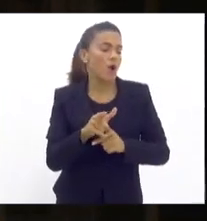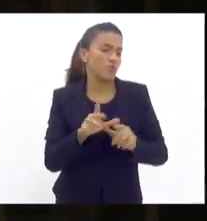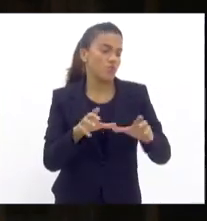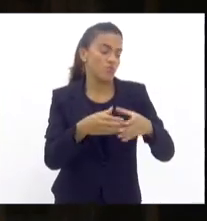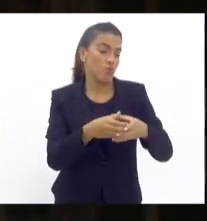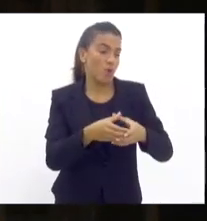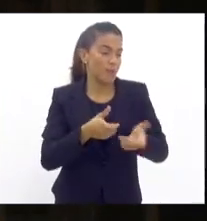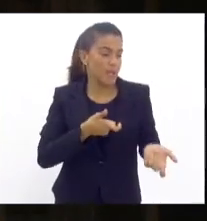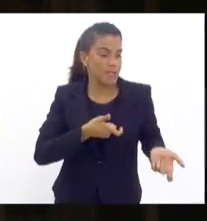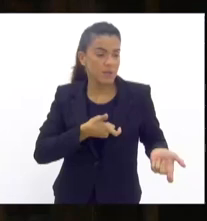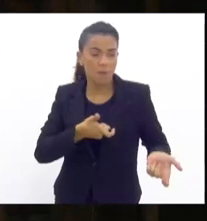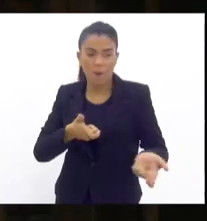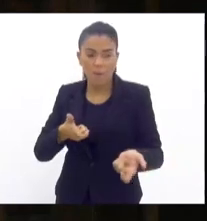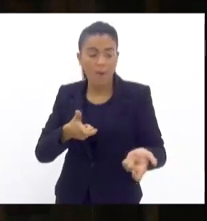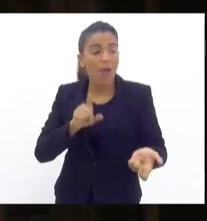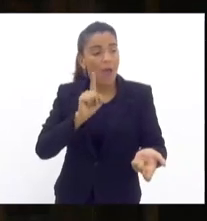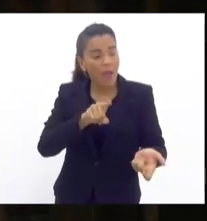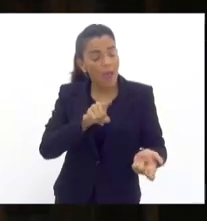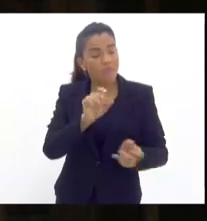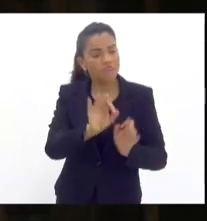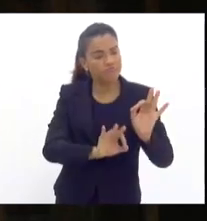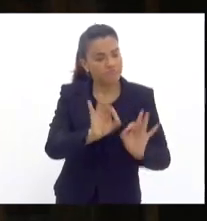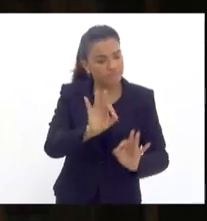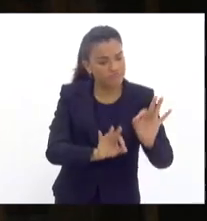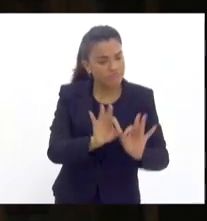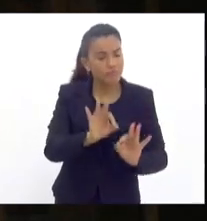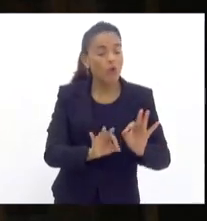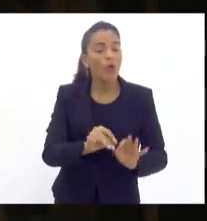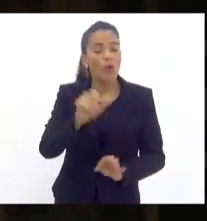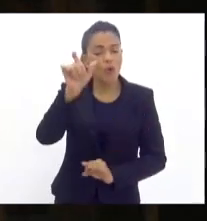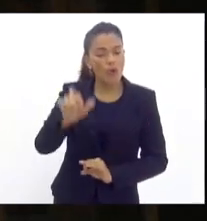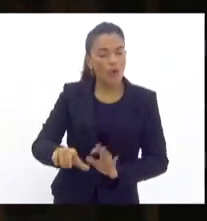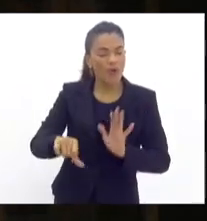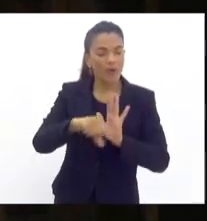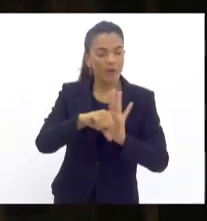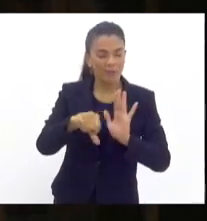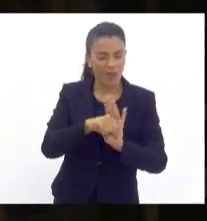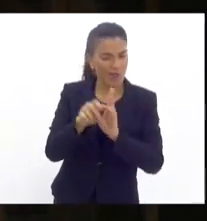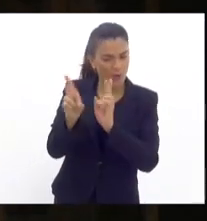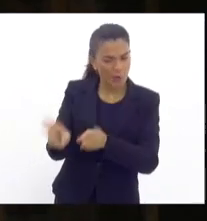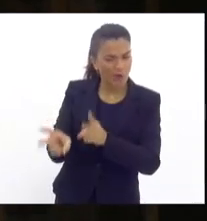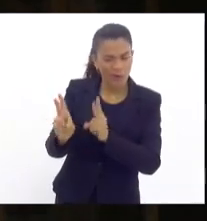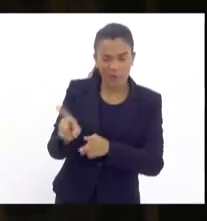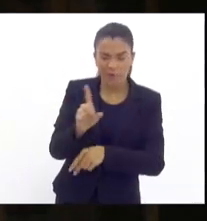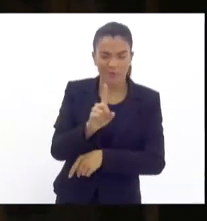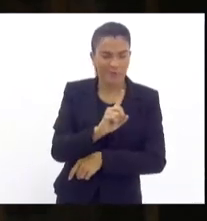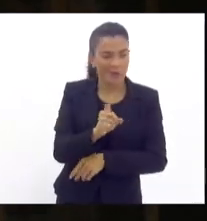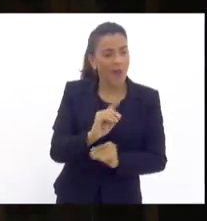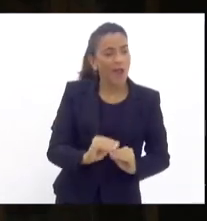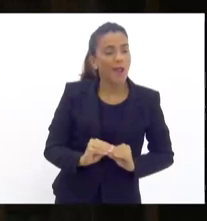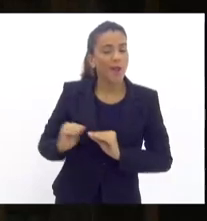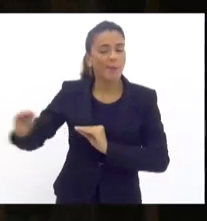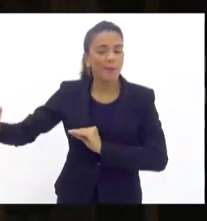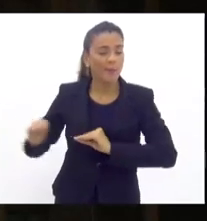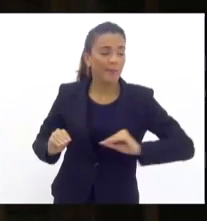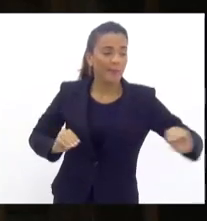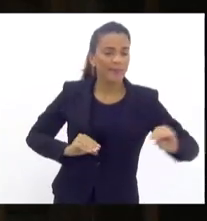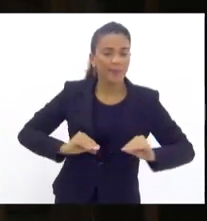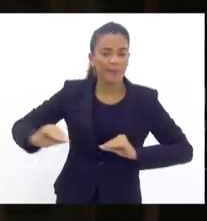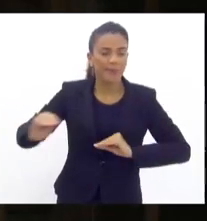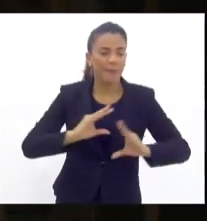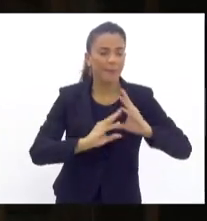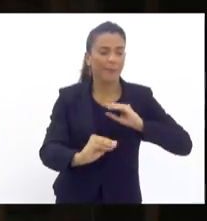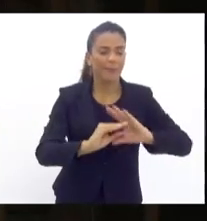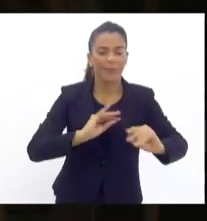diretrizes legais, o marginal, ele não permanece mais onde ele está, ele se desloca, por